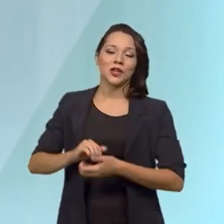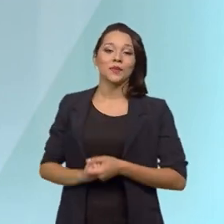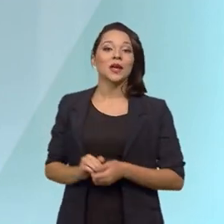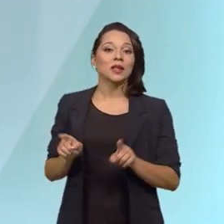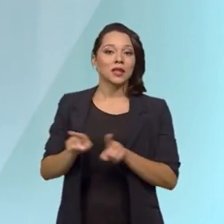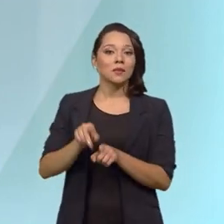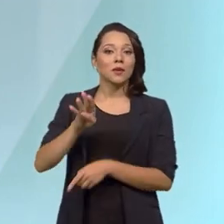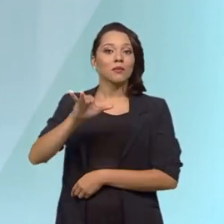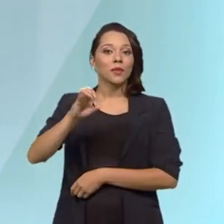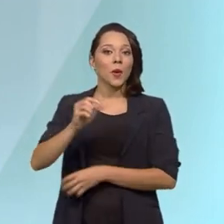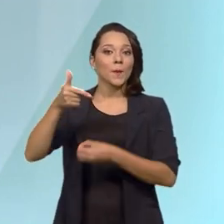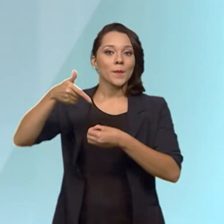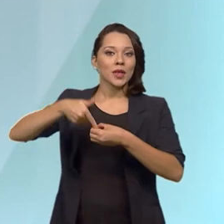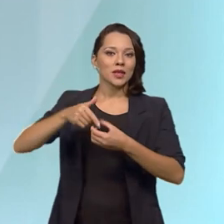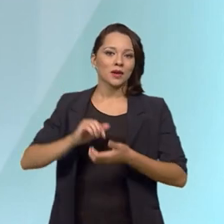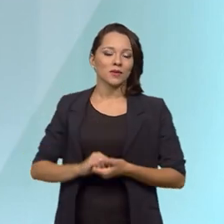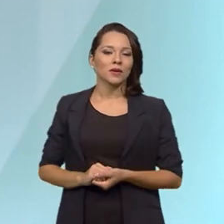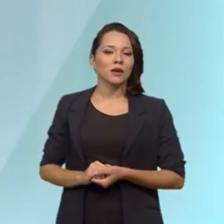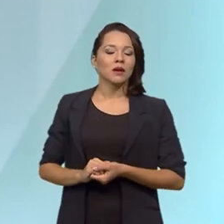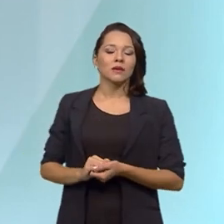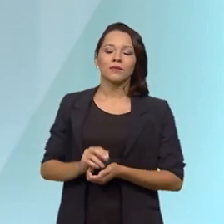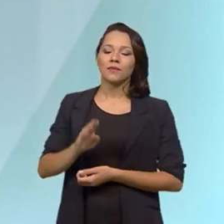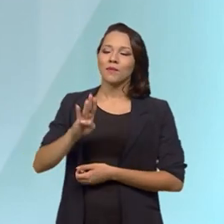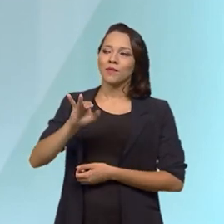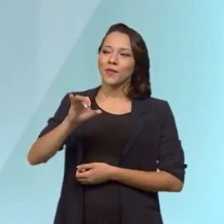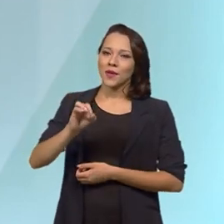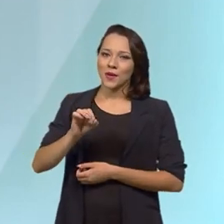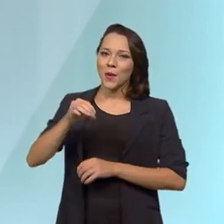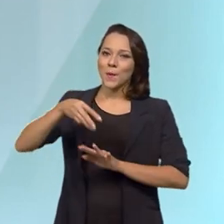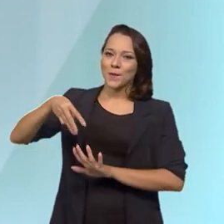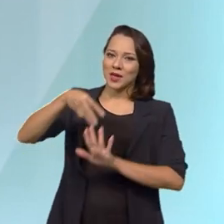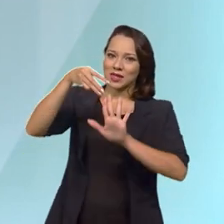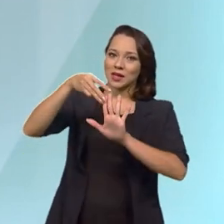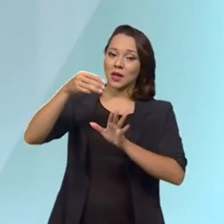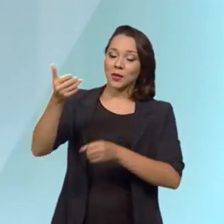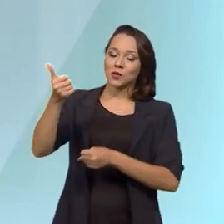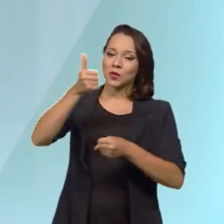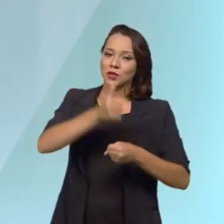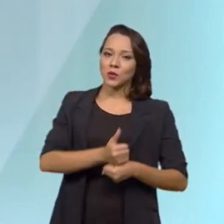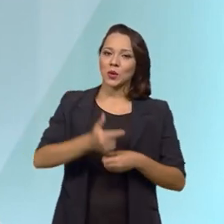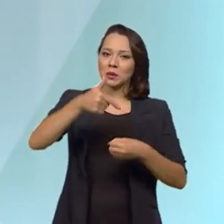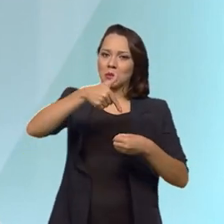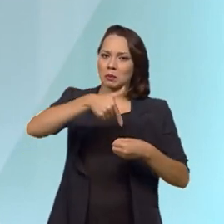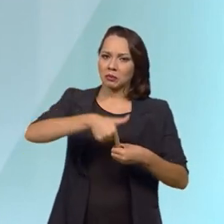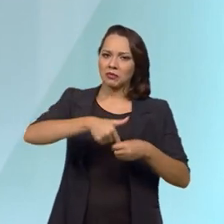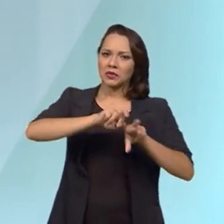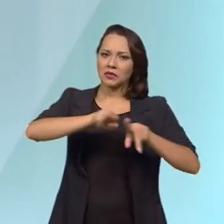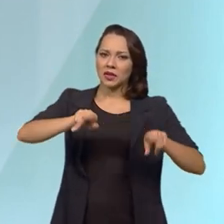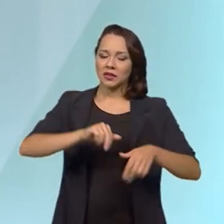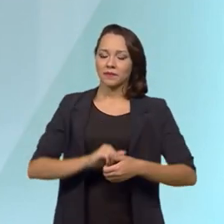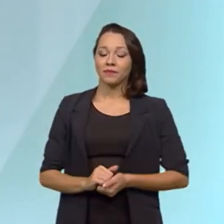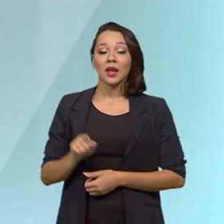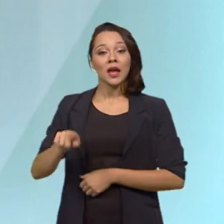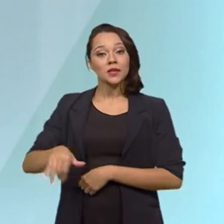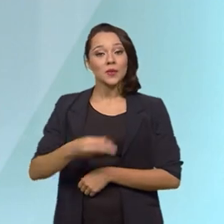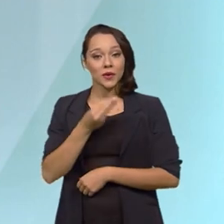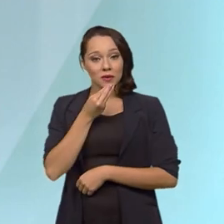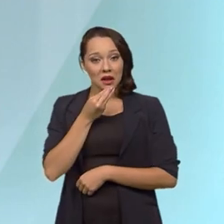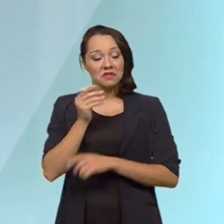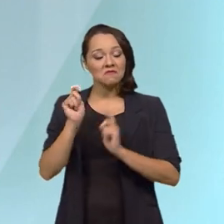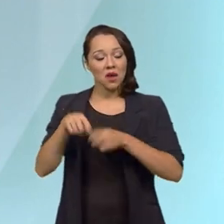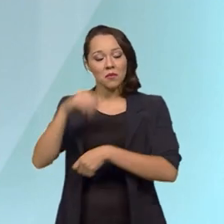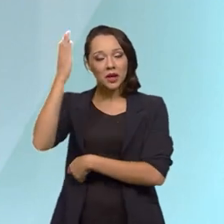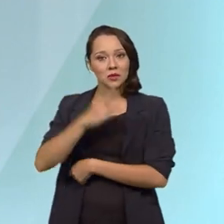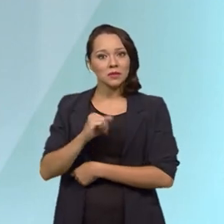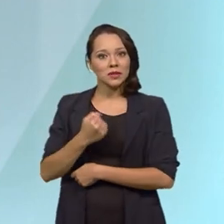biometano é um combustível que pode substituir o diesel nos veículos pesados. Nós entendemos que essa oportunidade está dada e o